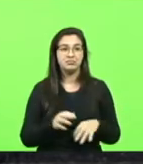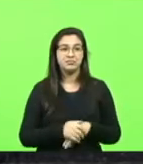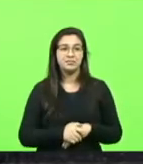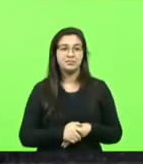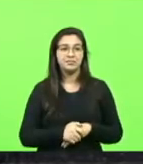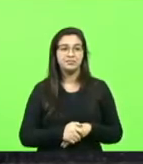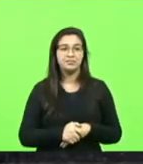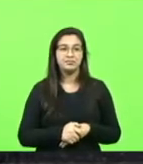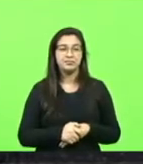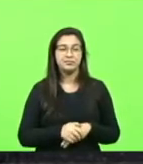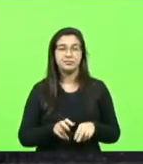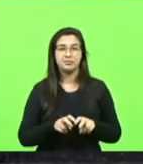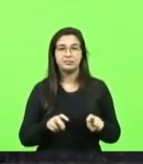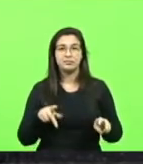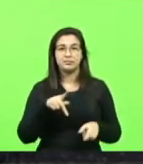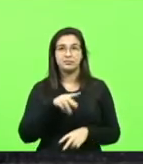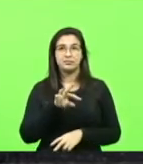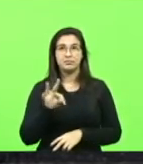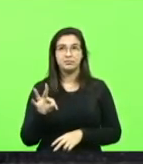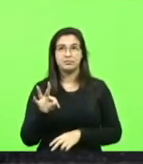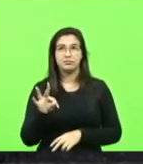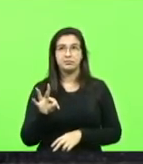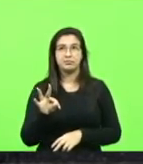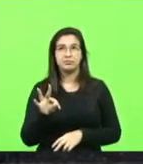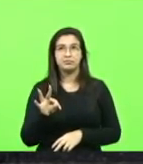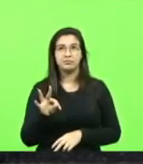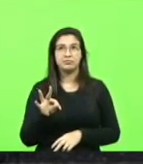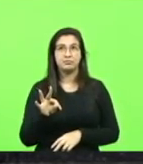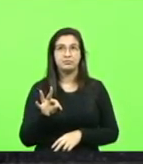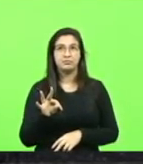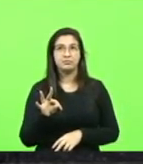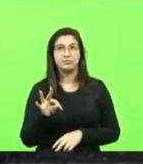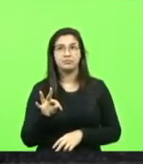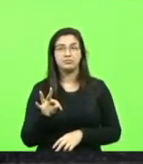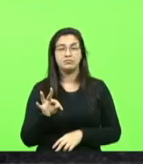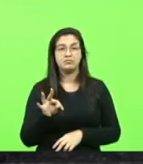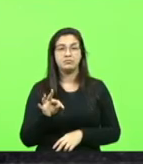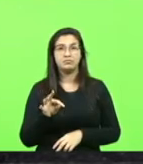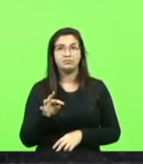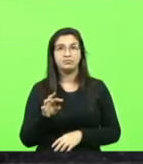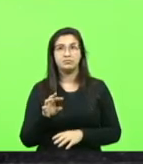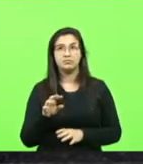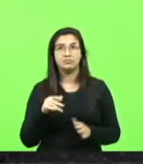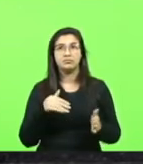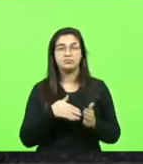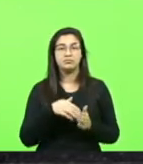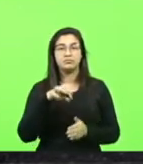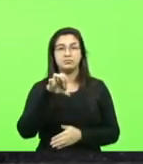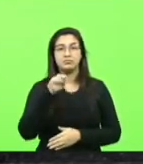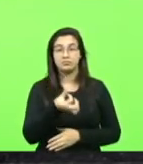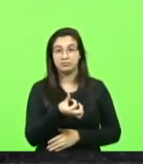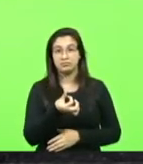Bloco PT, aliás, partido PT, por seis minutos.